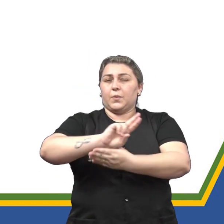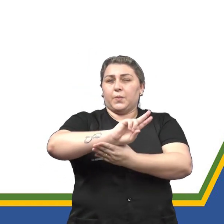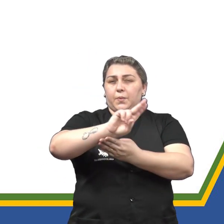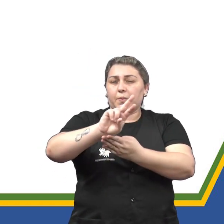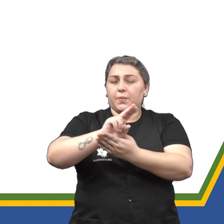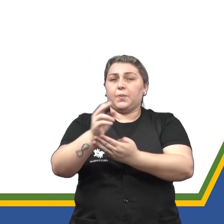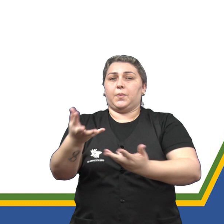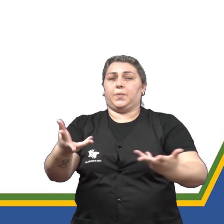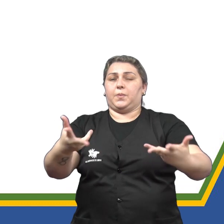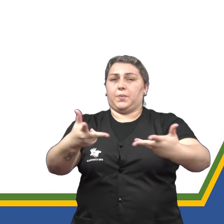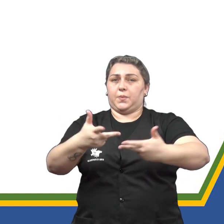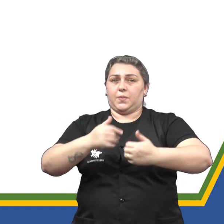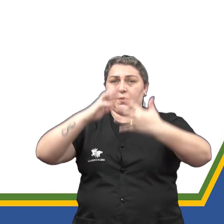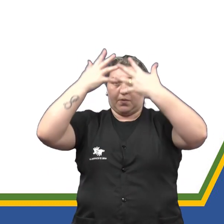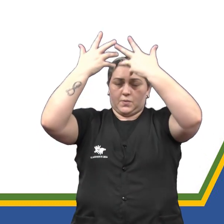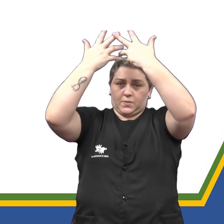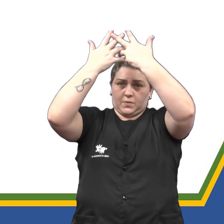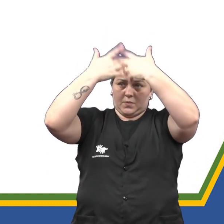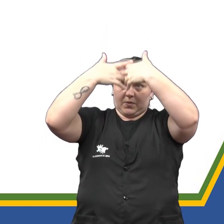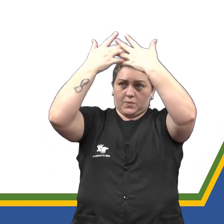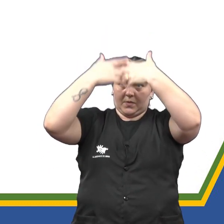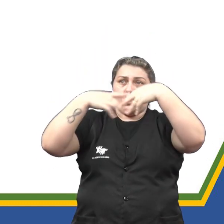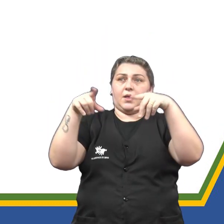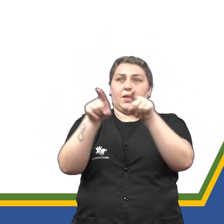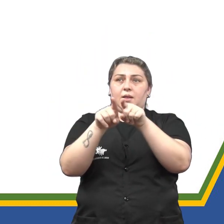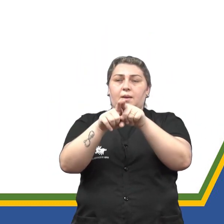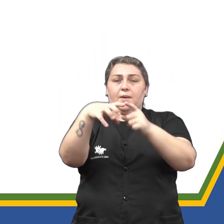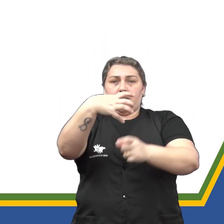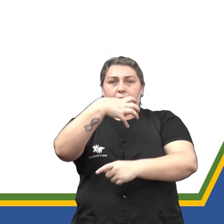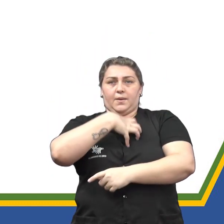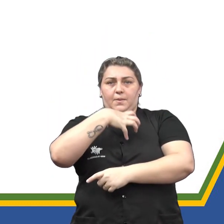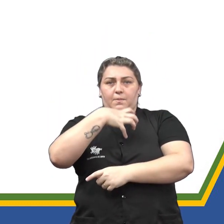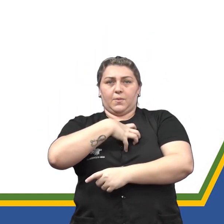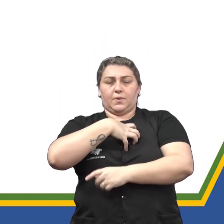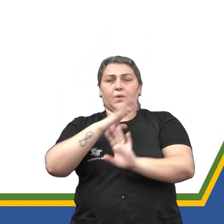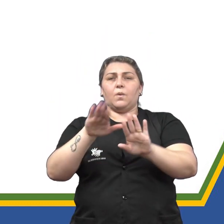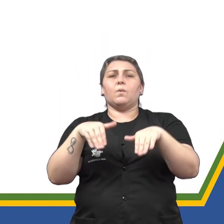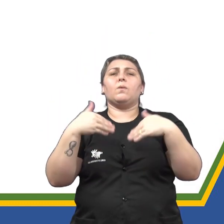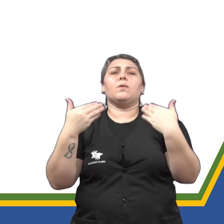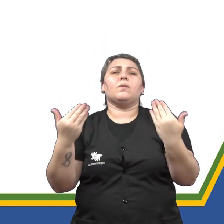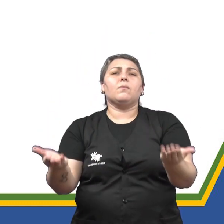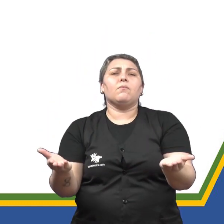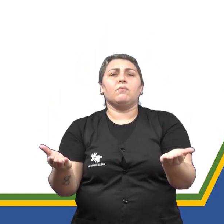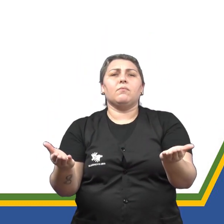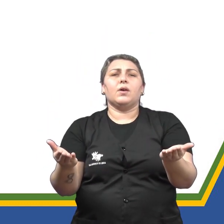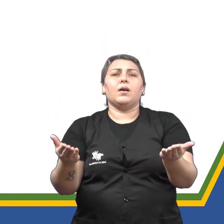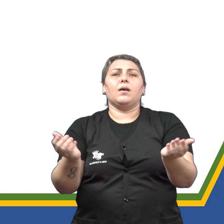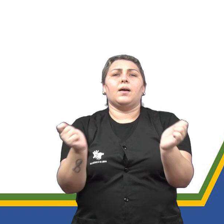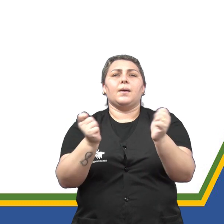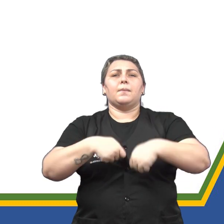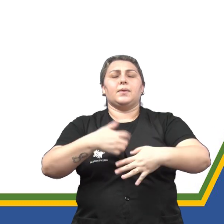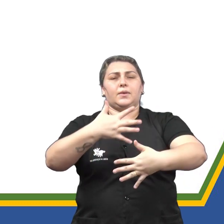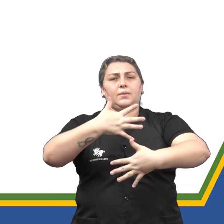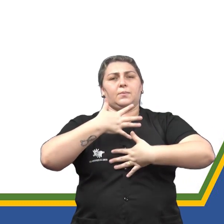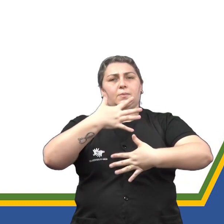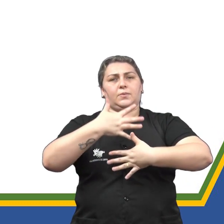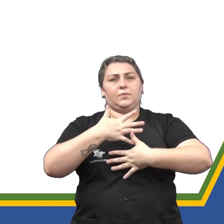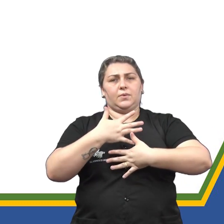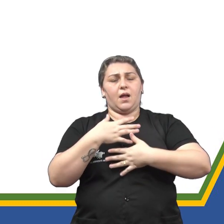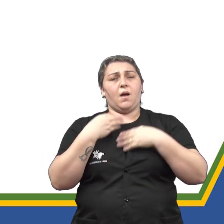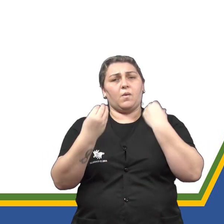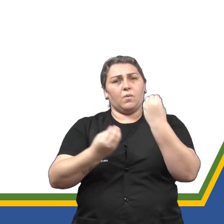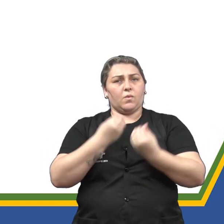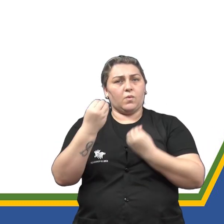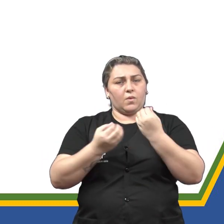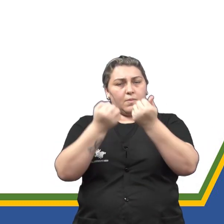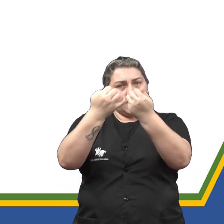habilidades, tanto cognitivas quanto socioemocionais. E aí, o que seria a capacidade motora, hein? Como é que a gente